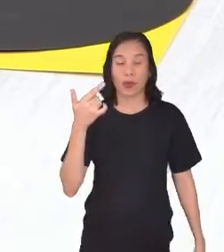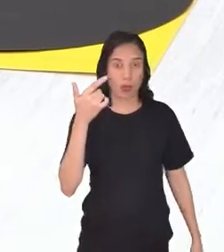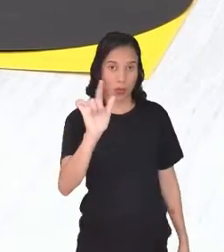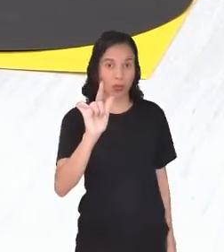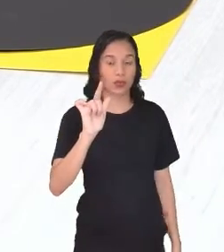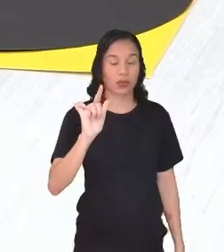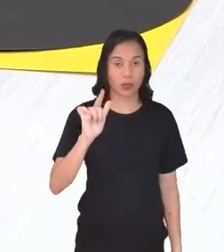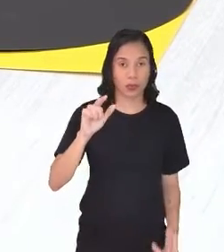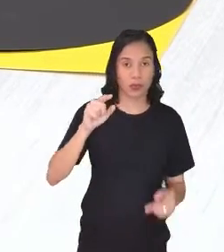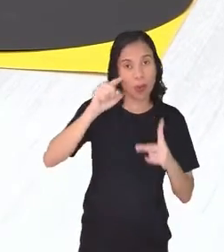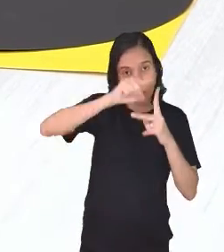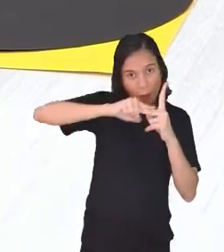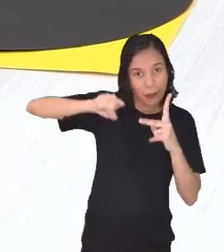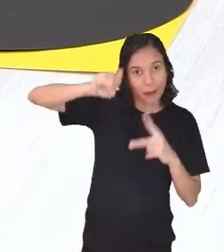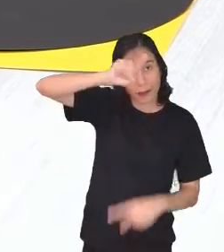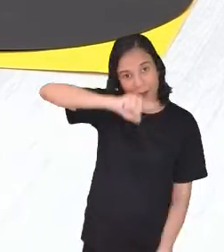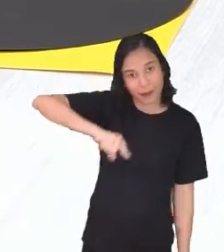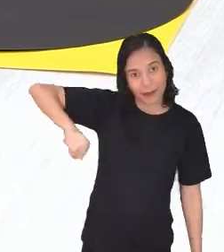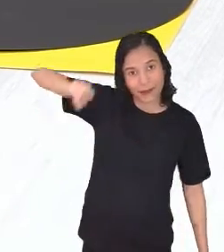redondinha,